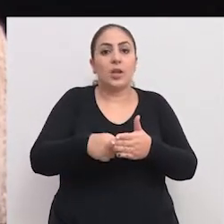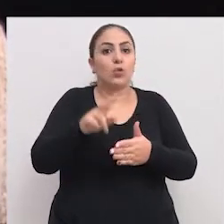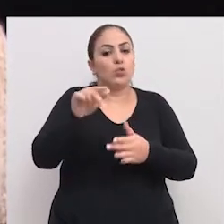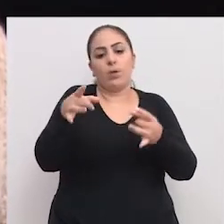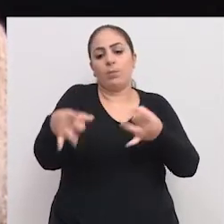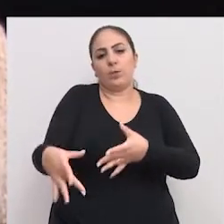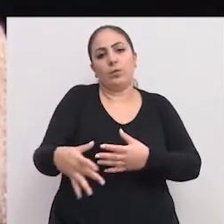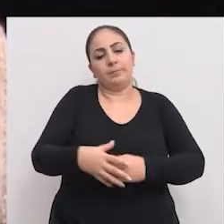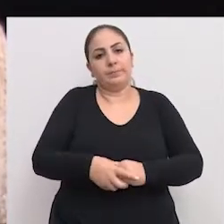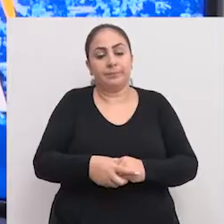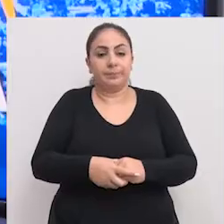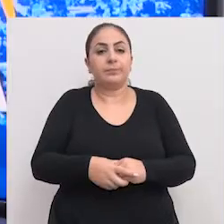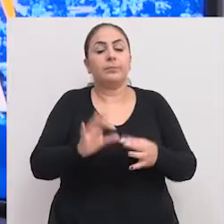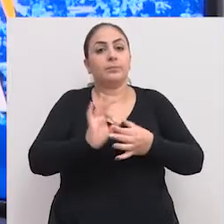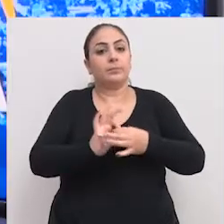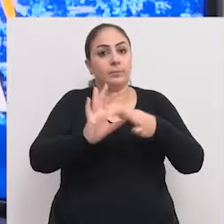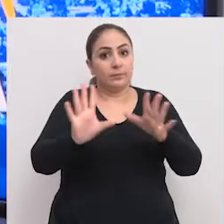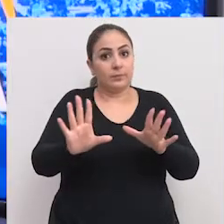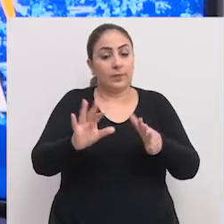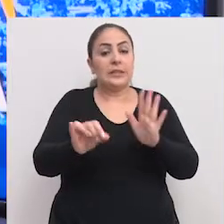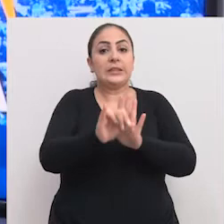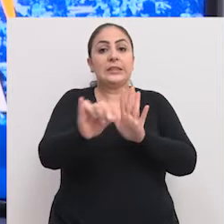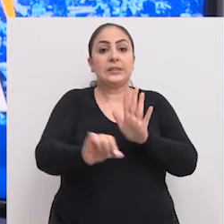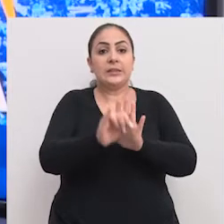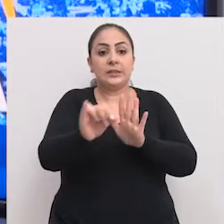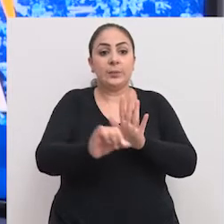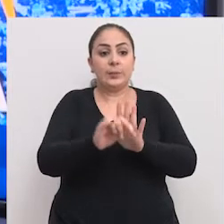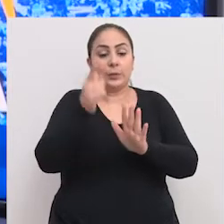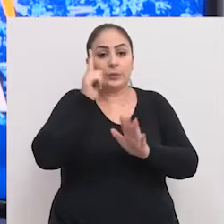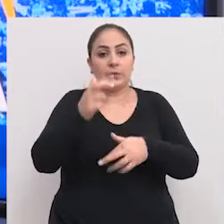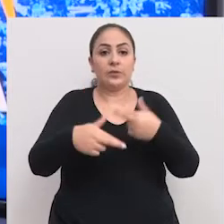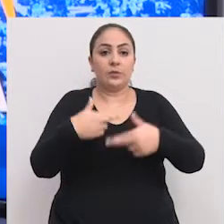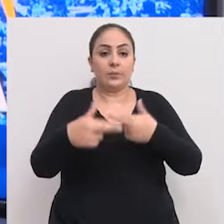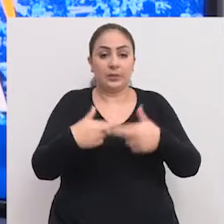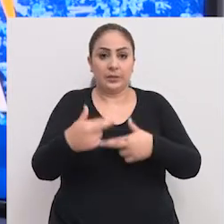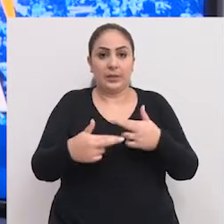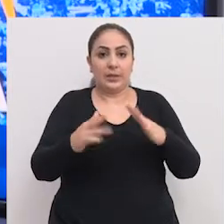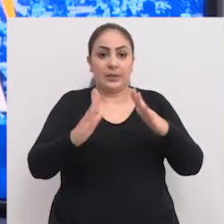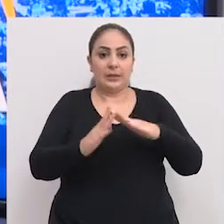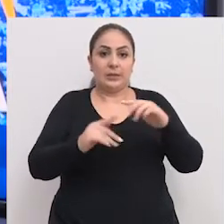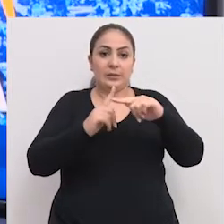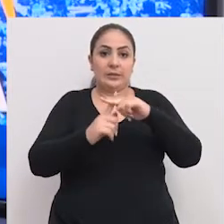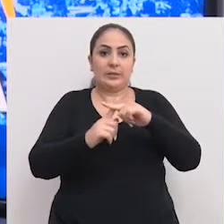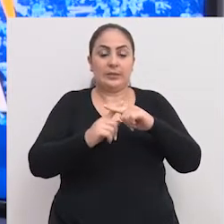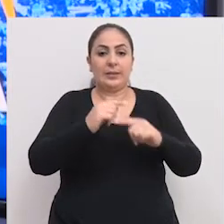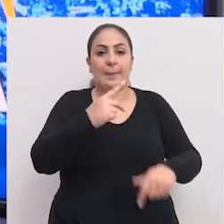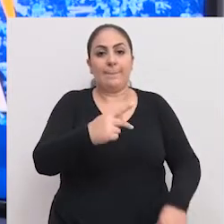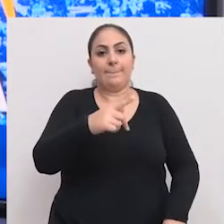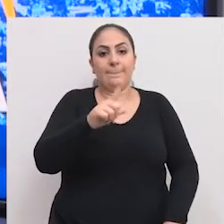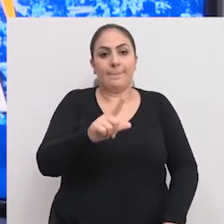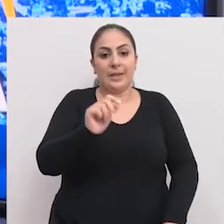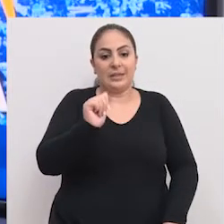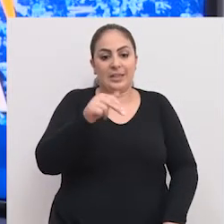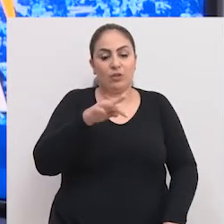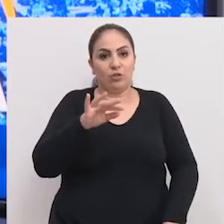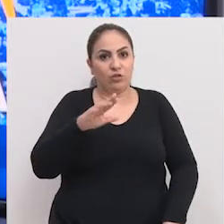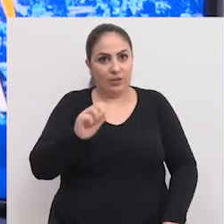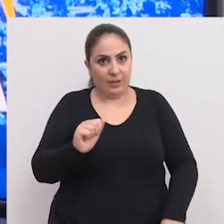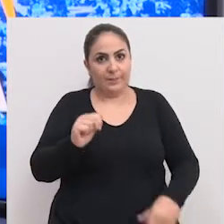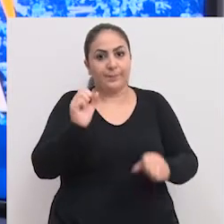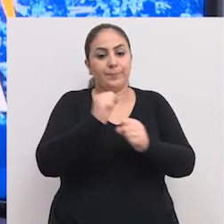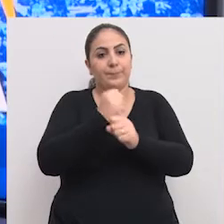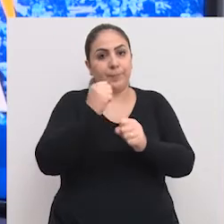bandeira, jamais vou largar. Foi autorizada a licitação para reformar a capela mortuária da Planaltina.